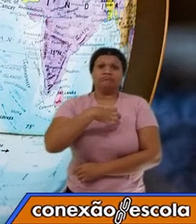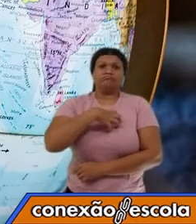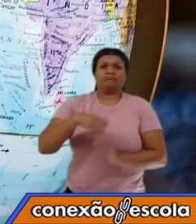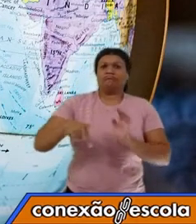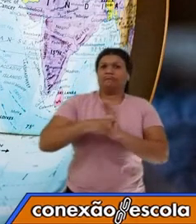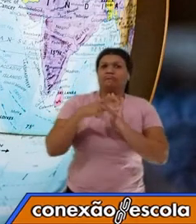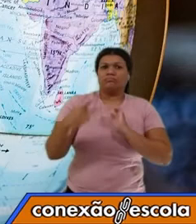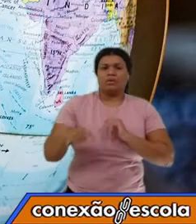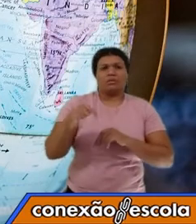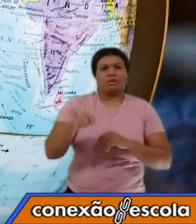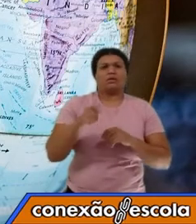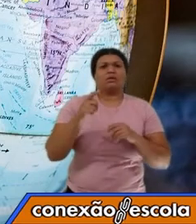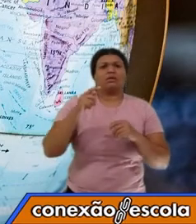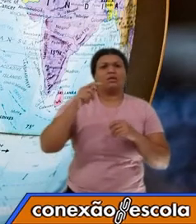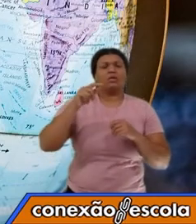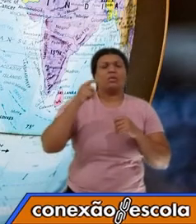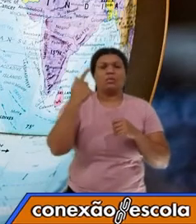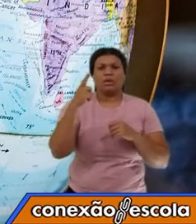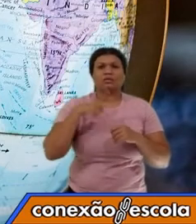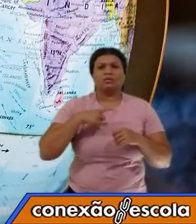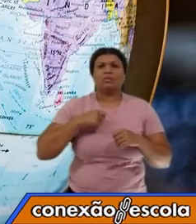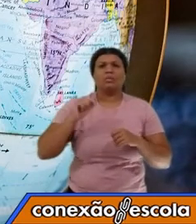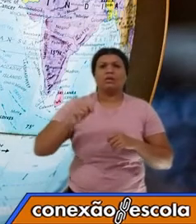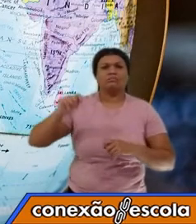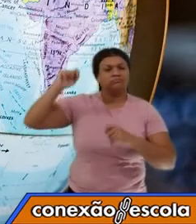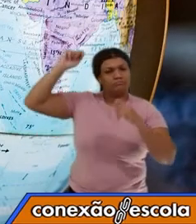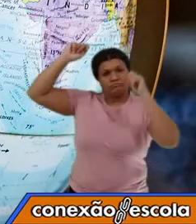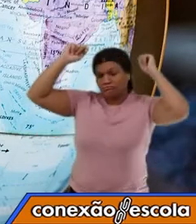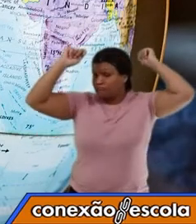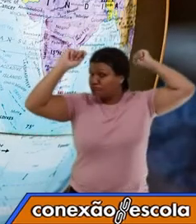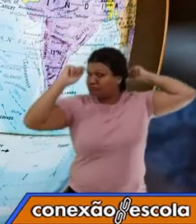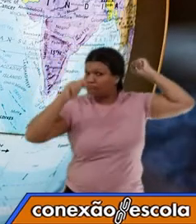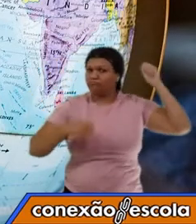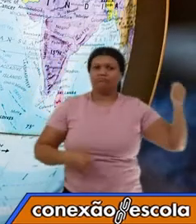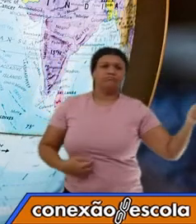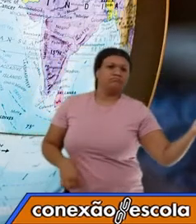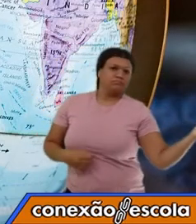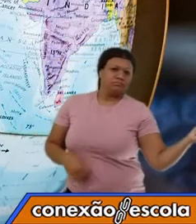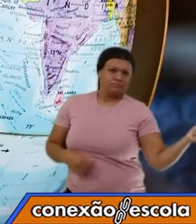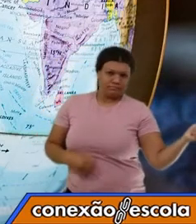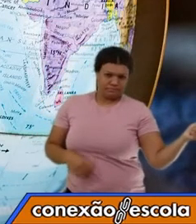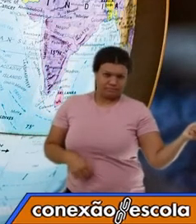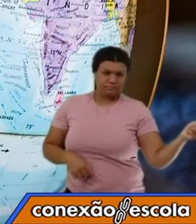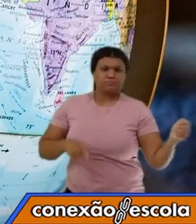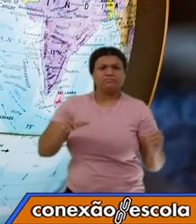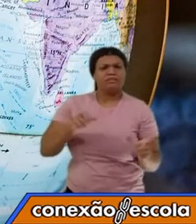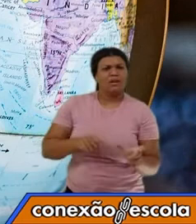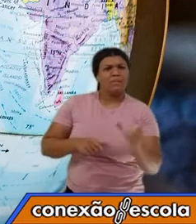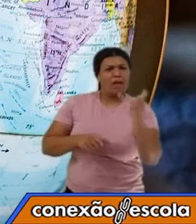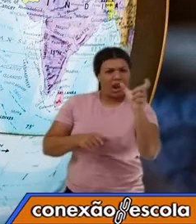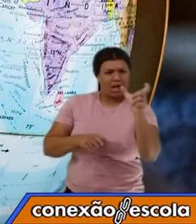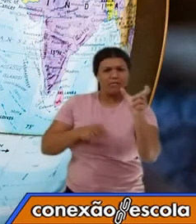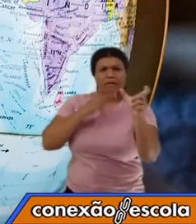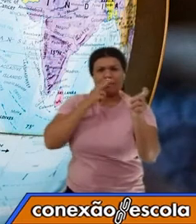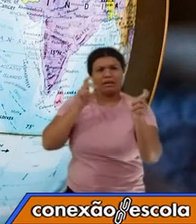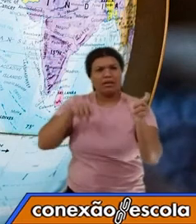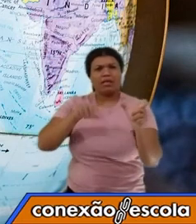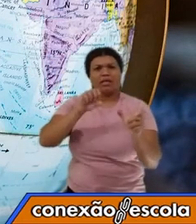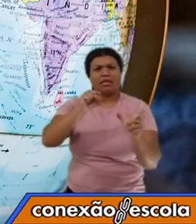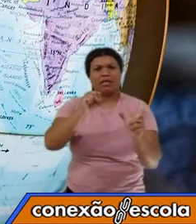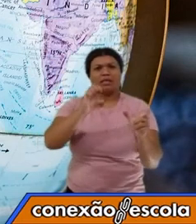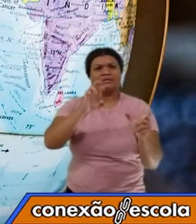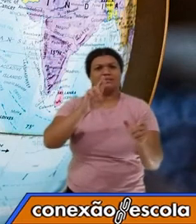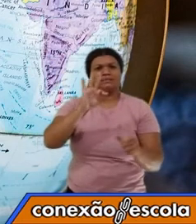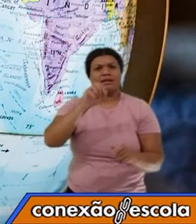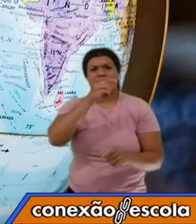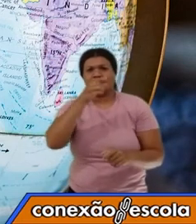sertanejo. Embora a palavra sertanejo se refira ao sertão. Mas de uma forma geral, a